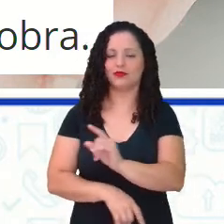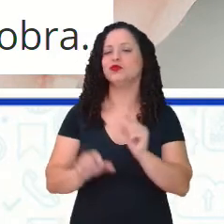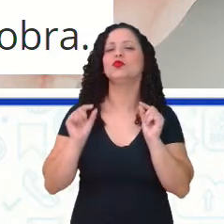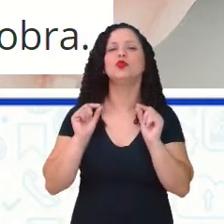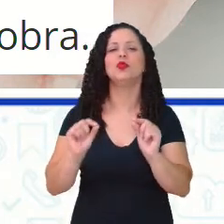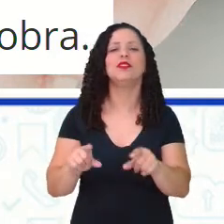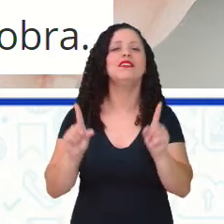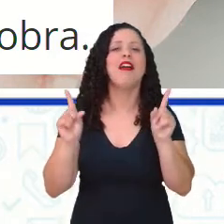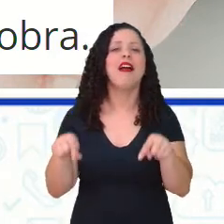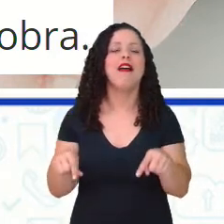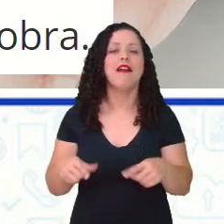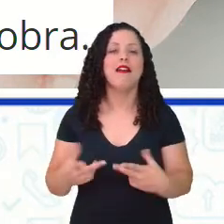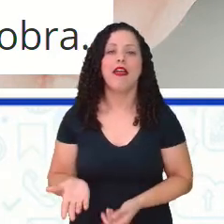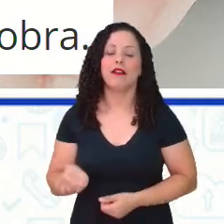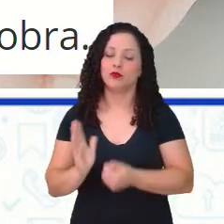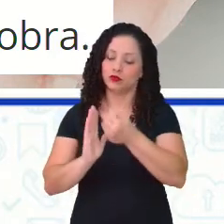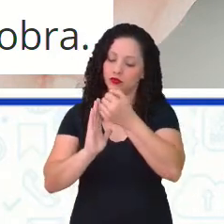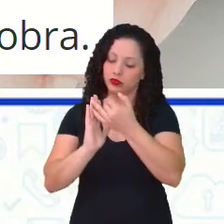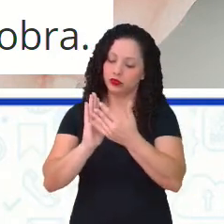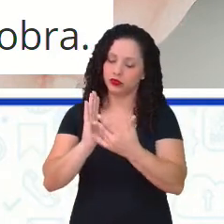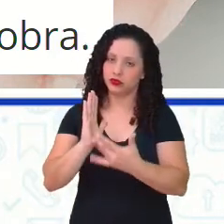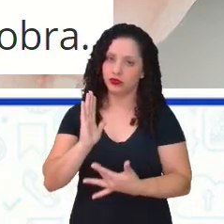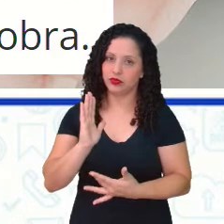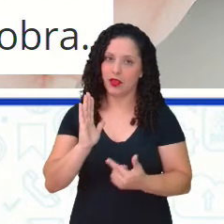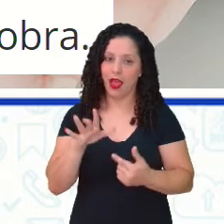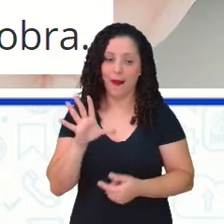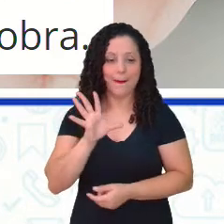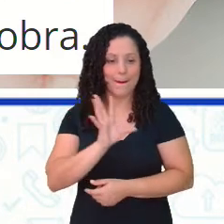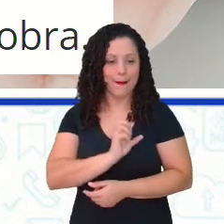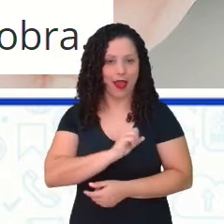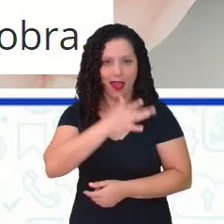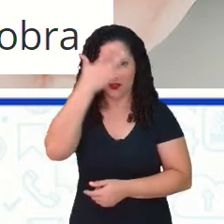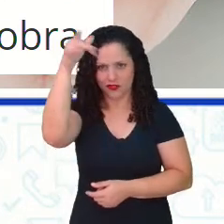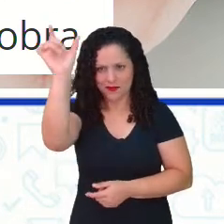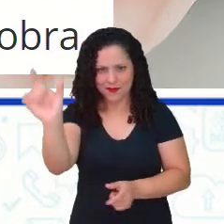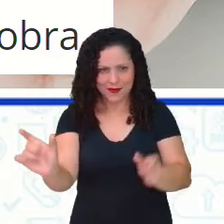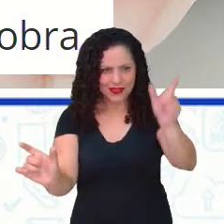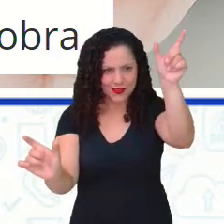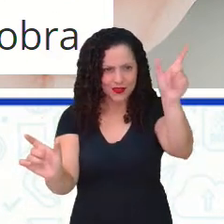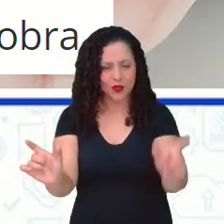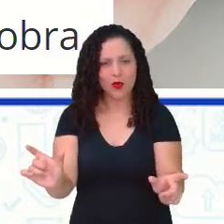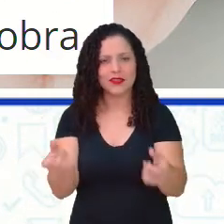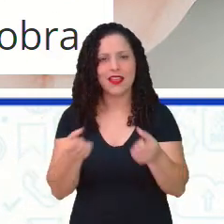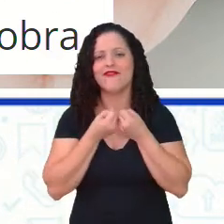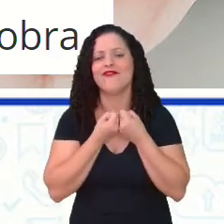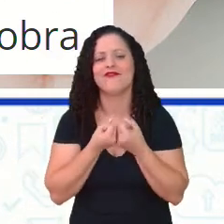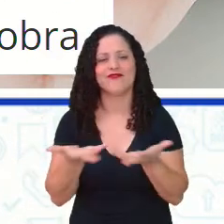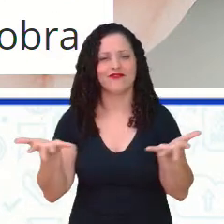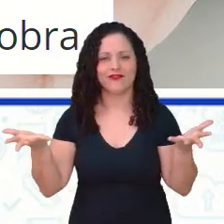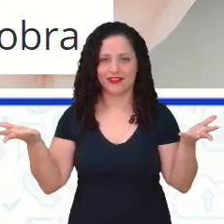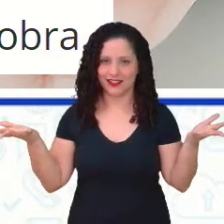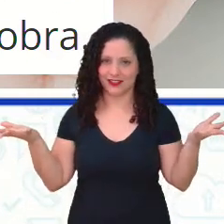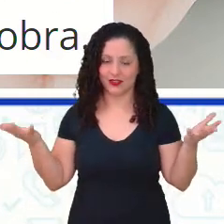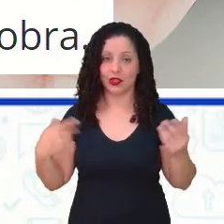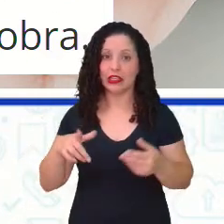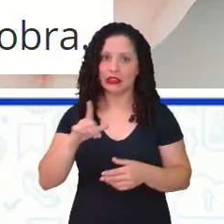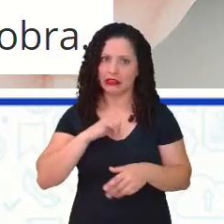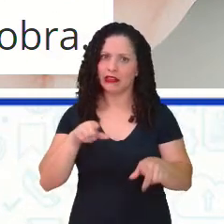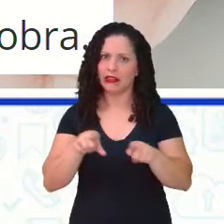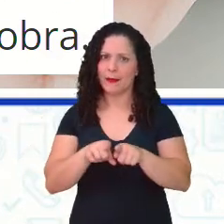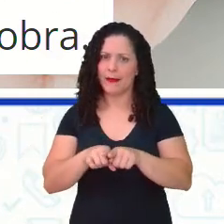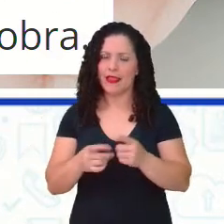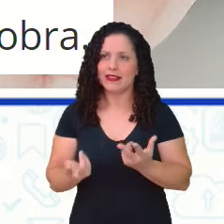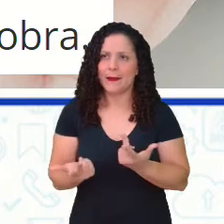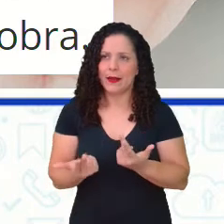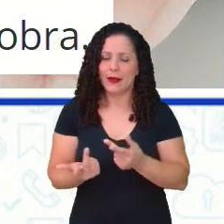Ela coloca lá no seu relato para a gente. Amar os outros é tão vasto que inclui até perdão para